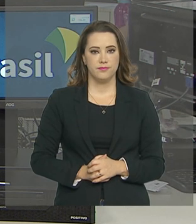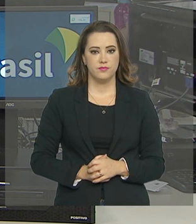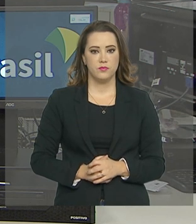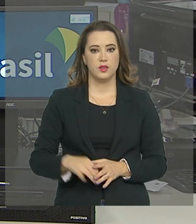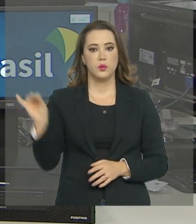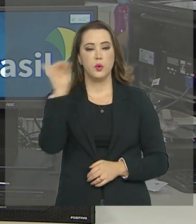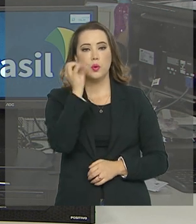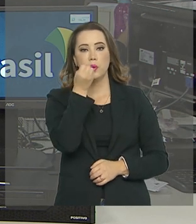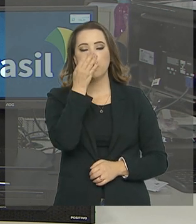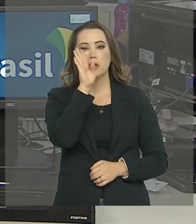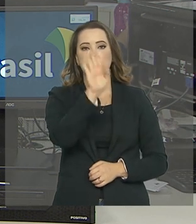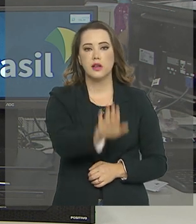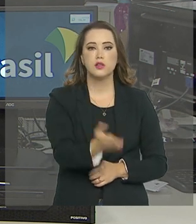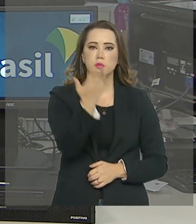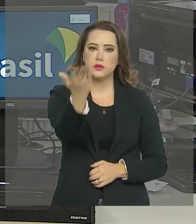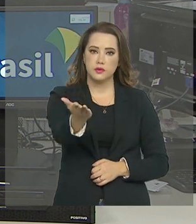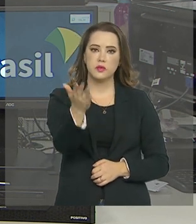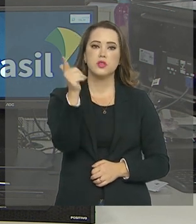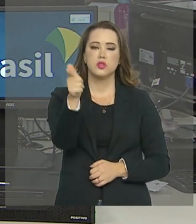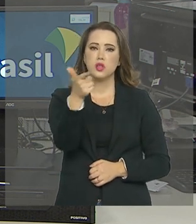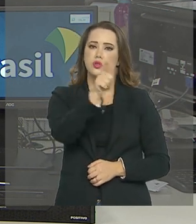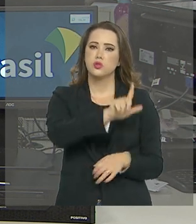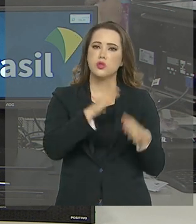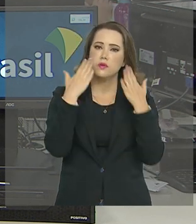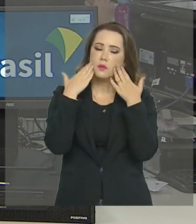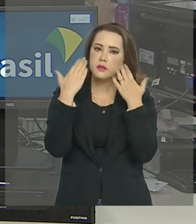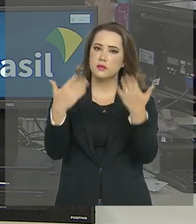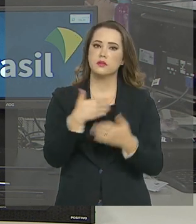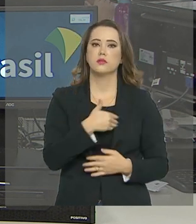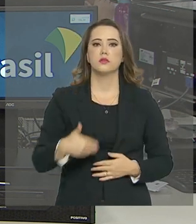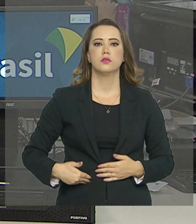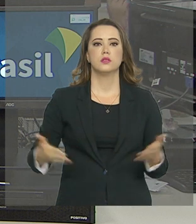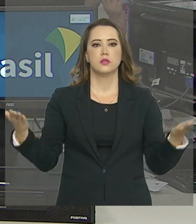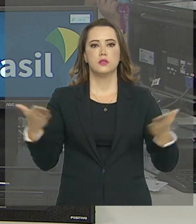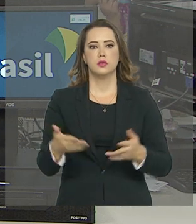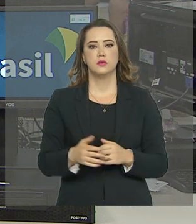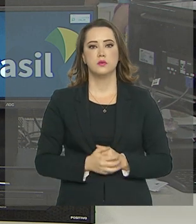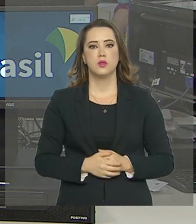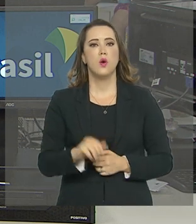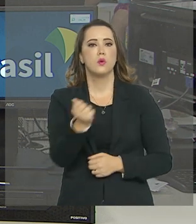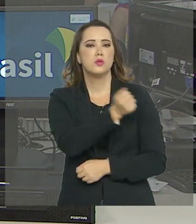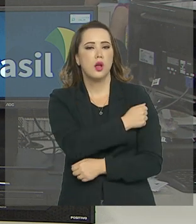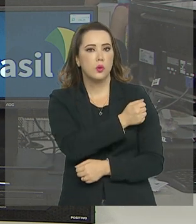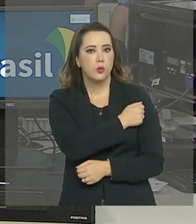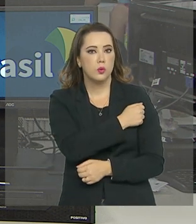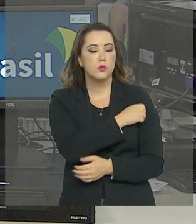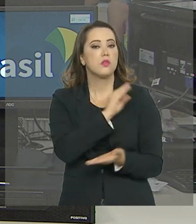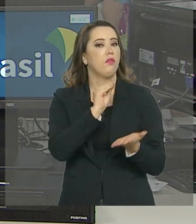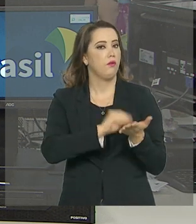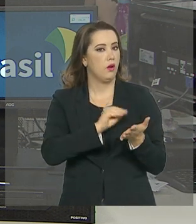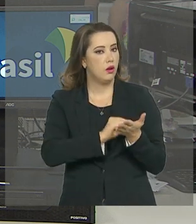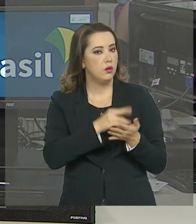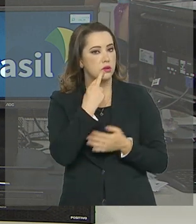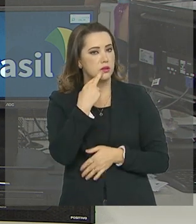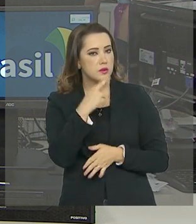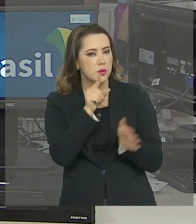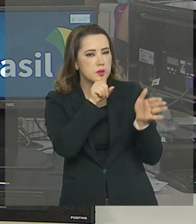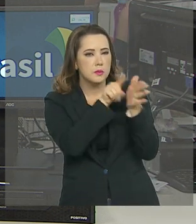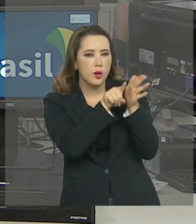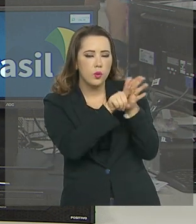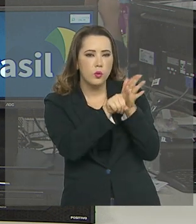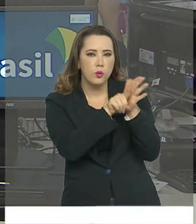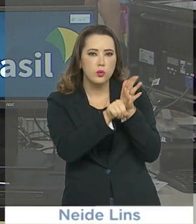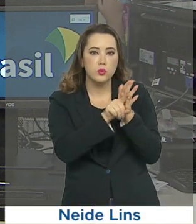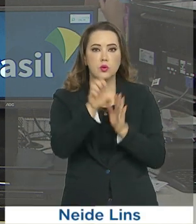Olá, boa tarde para você. Já estamos de volta com o governo agora. Os alunos que ainda não responderam ao questionário do